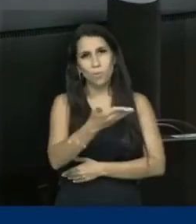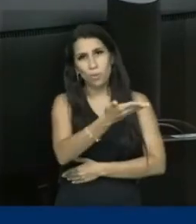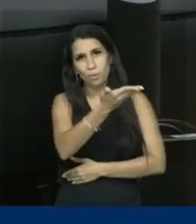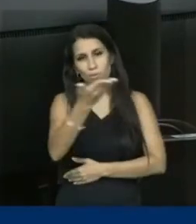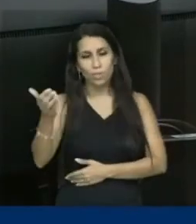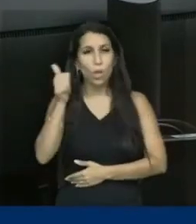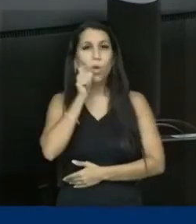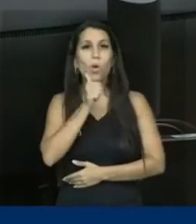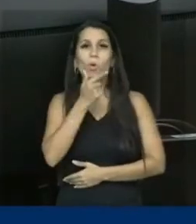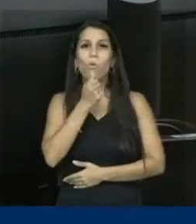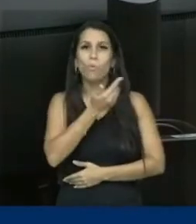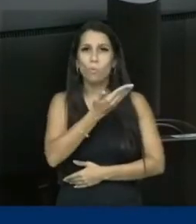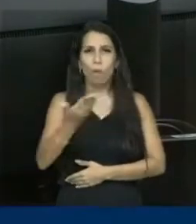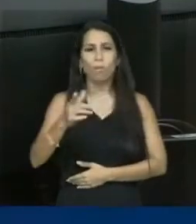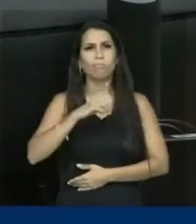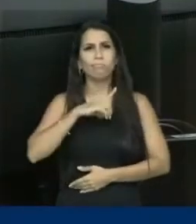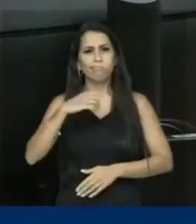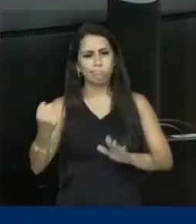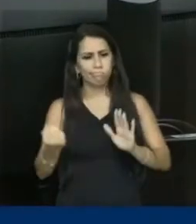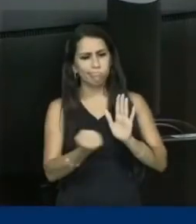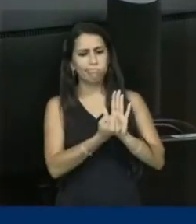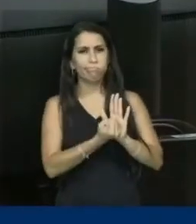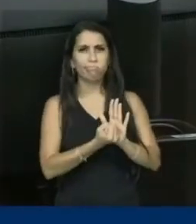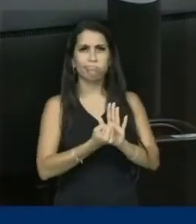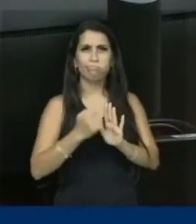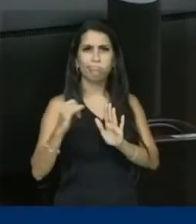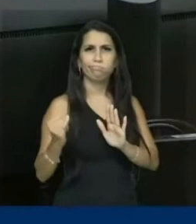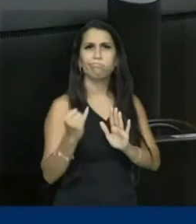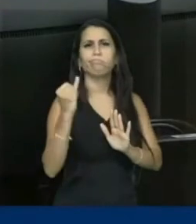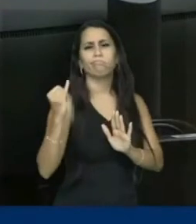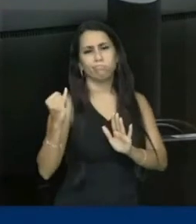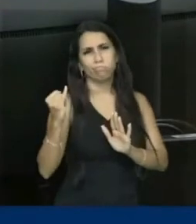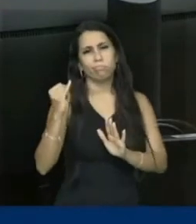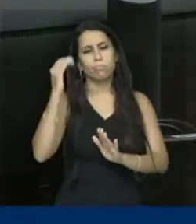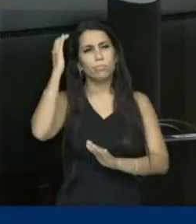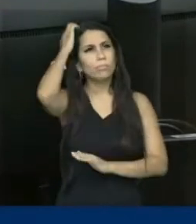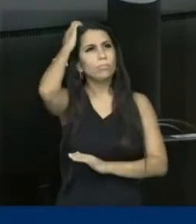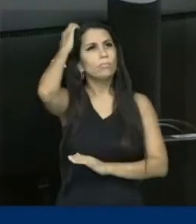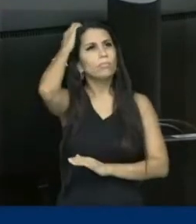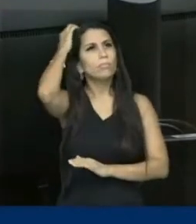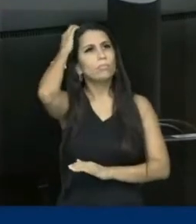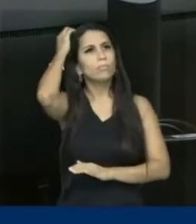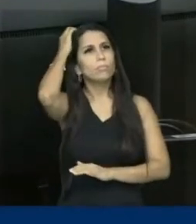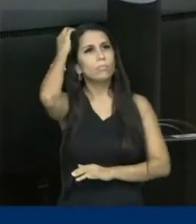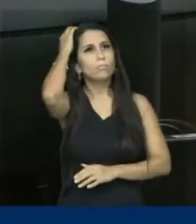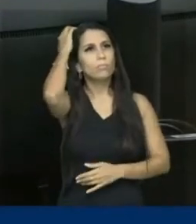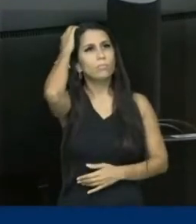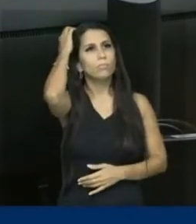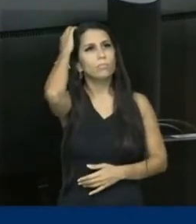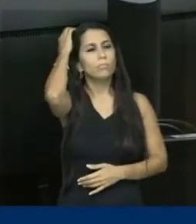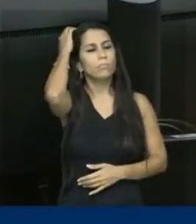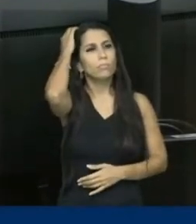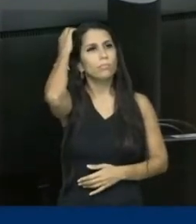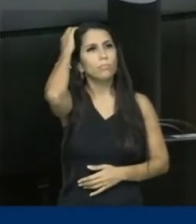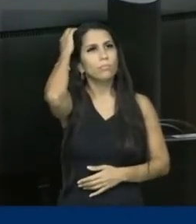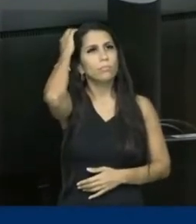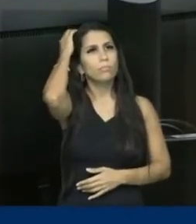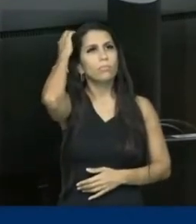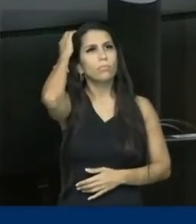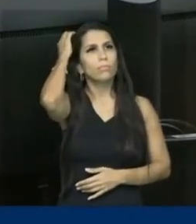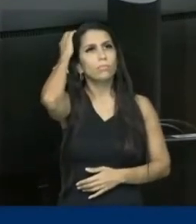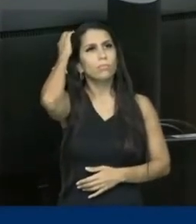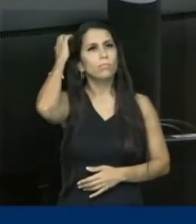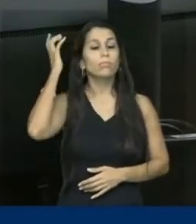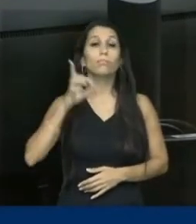professoras carregam um pacto com a imortalidade. Eu diria, fazendo uma adaptação de um